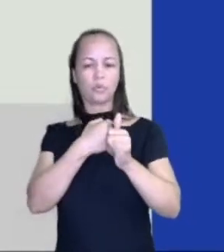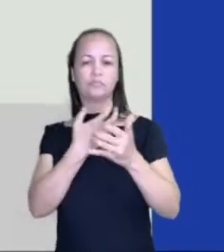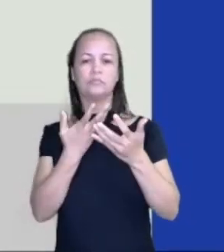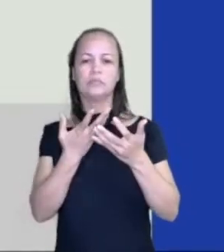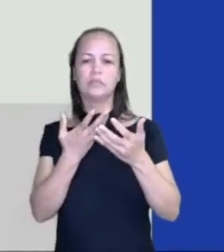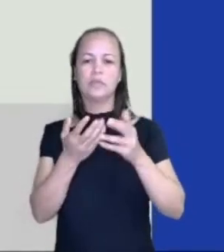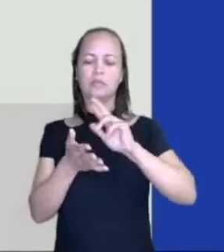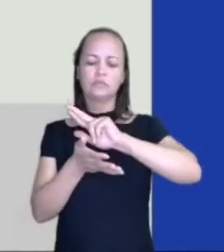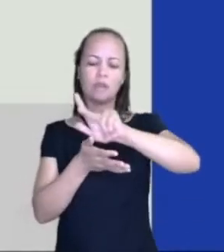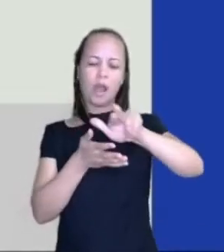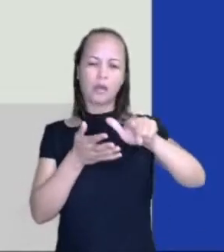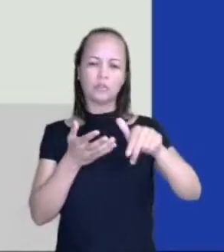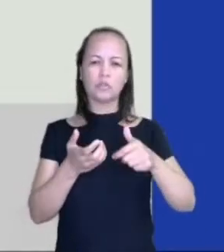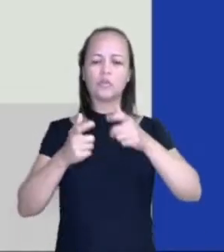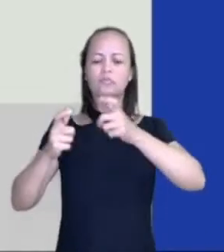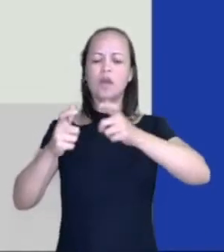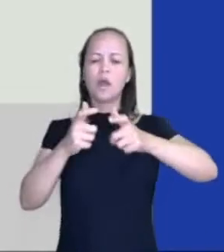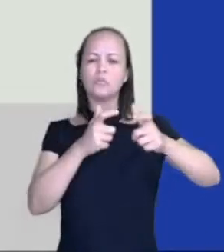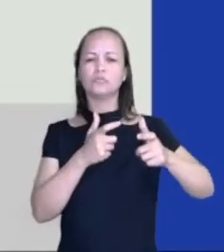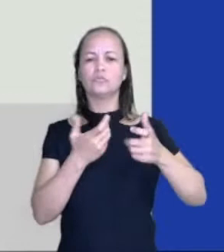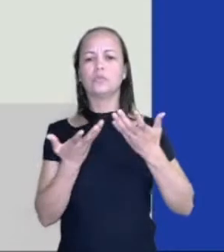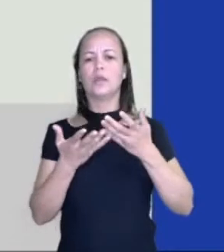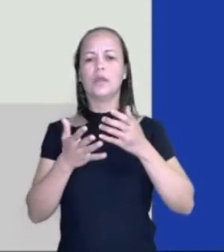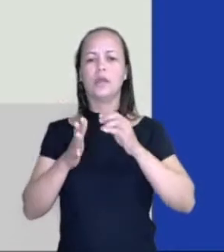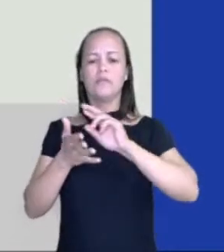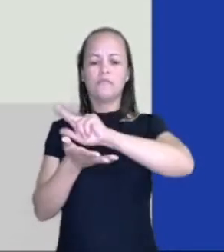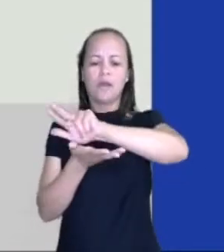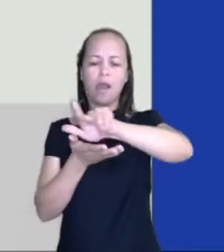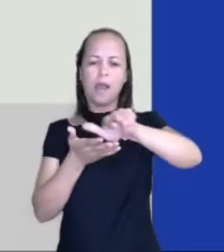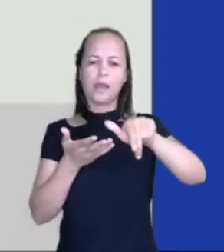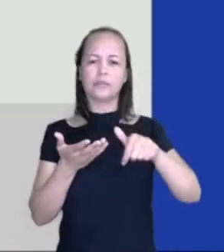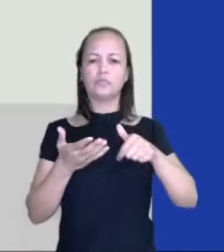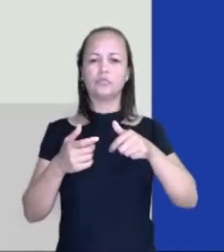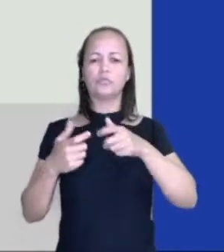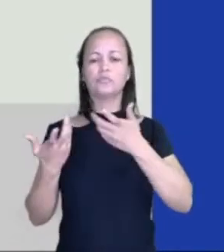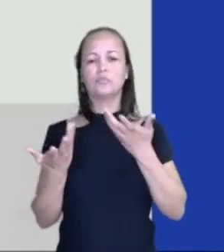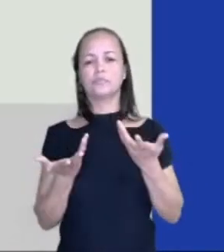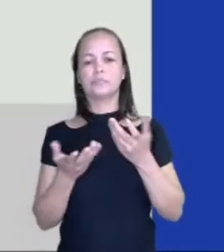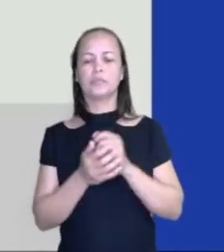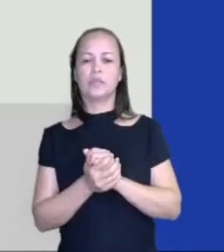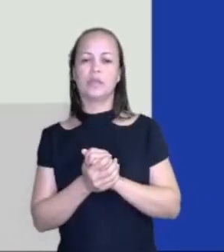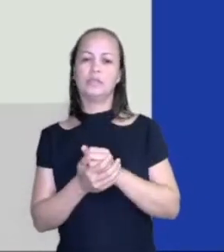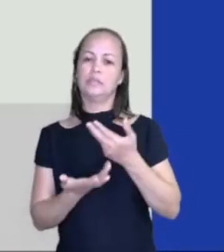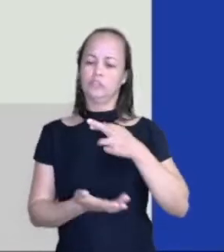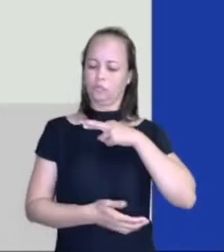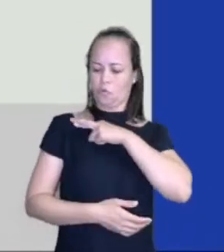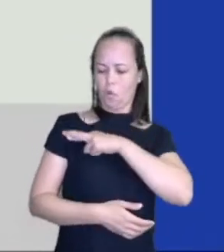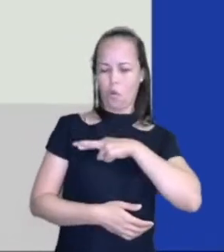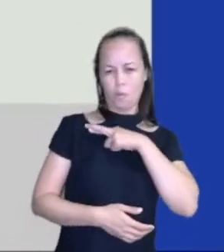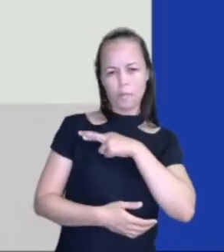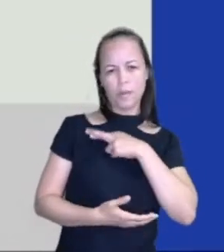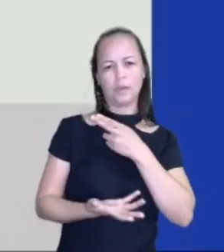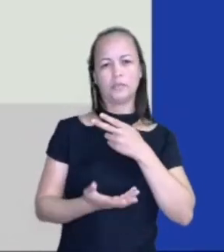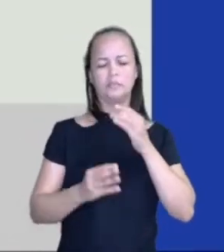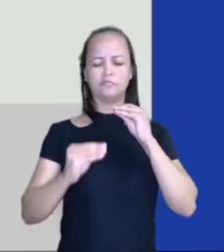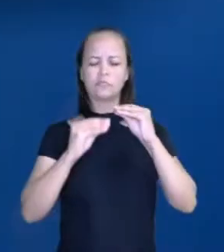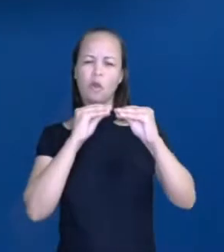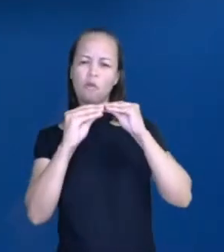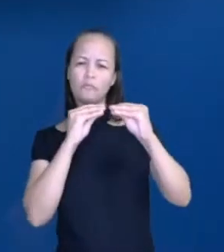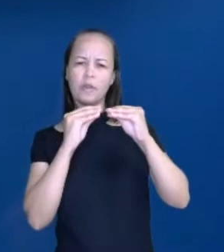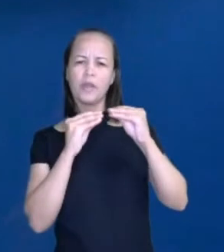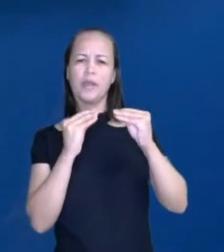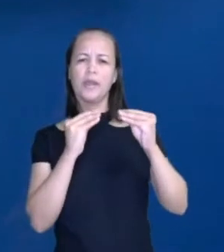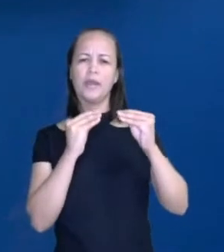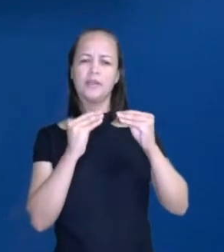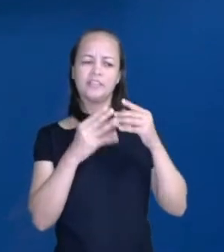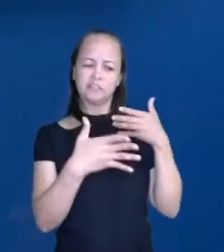encontrar esse tipo de texto em várias partes. Seja nos romances, seja nas novelas que estão até